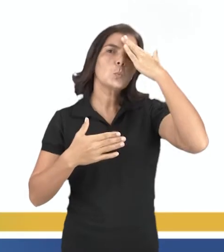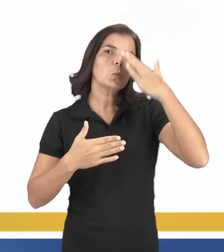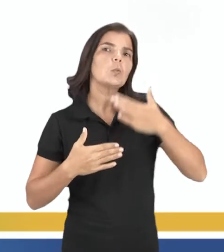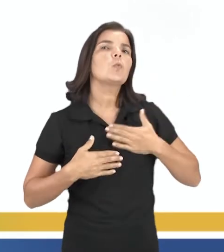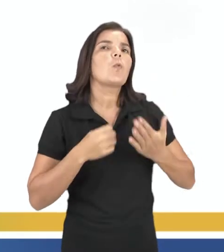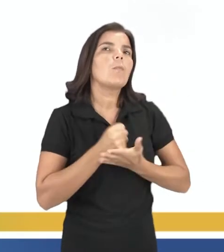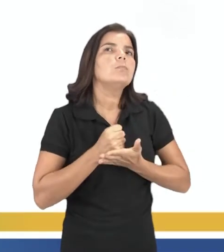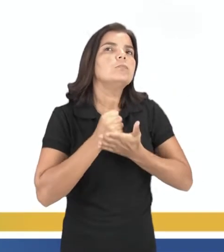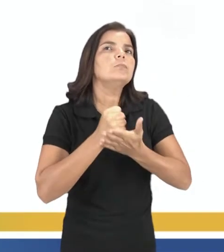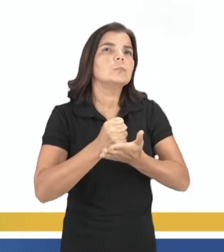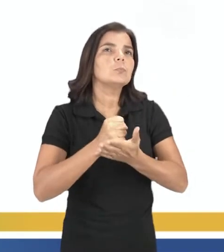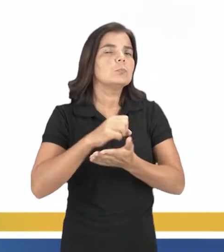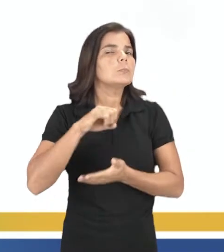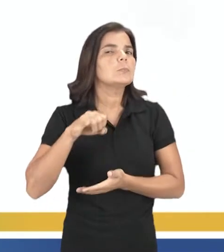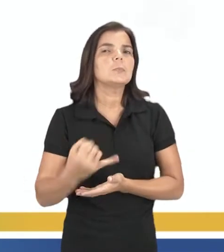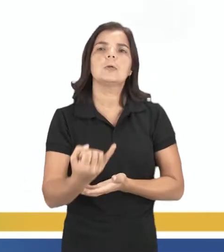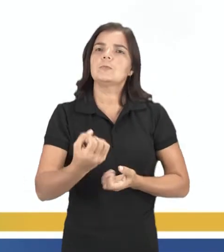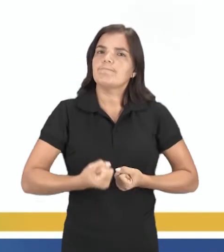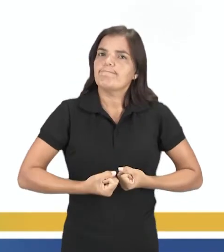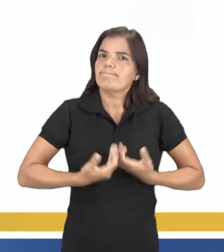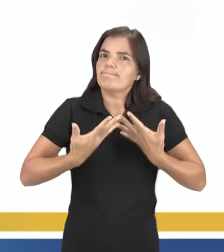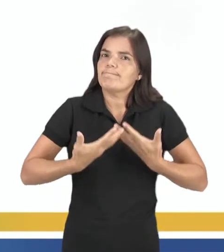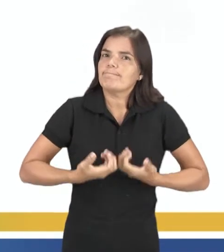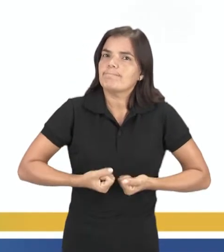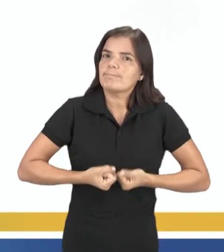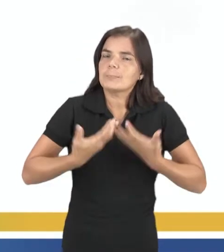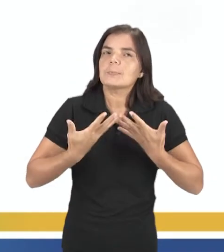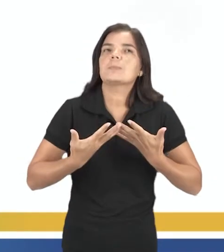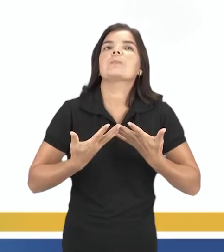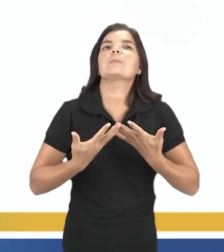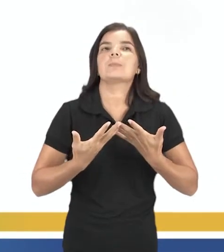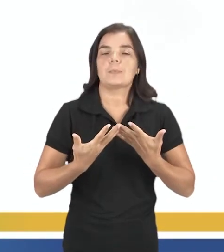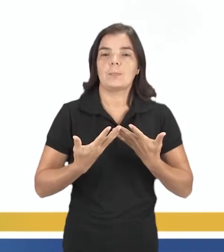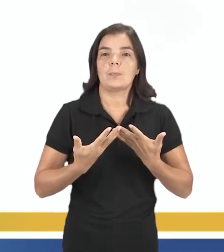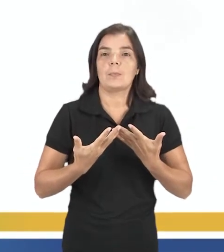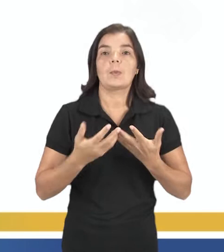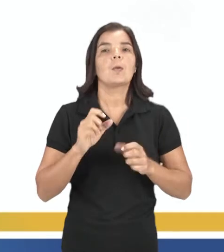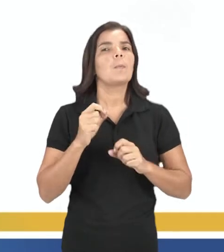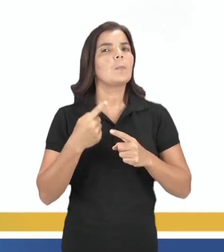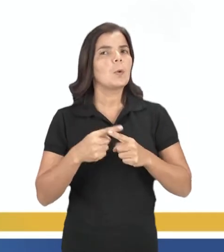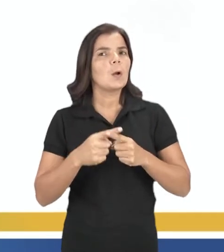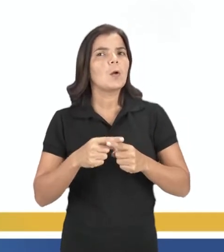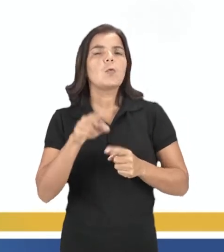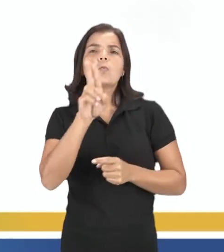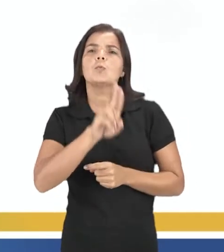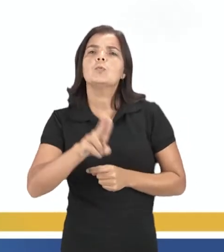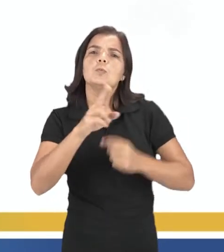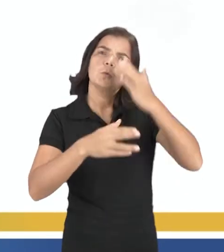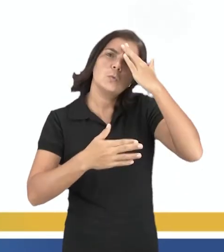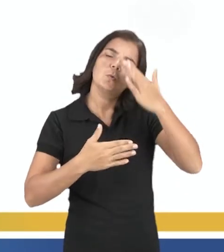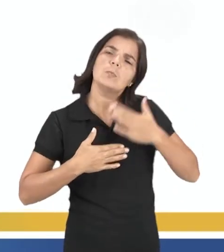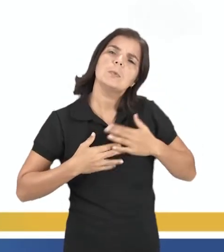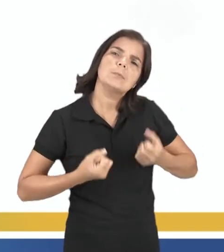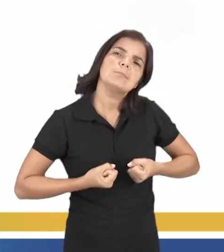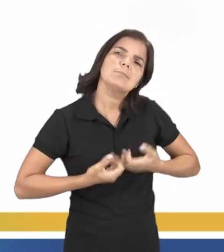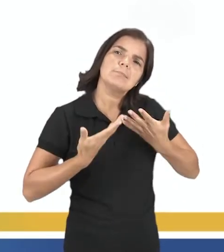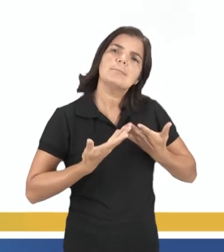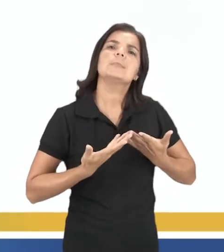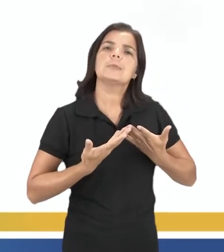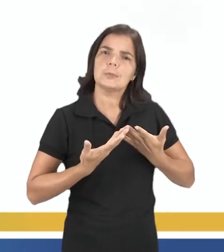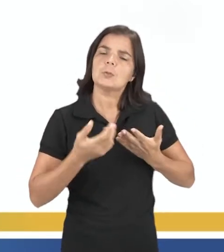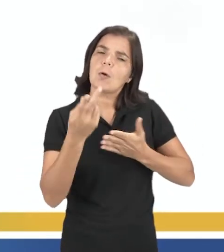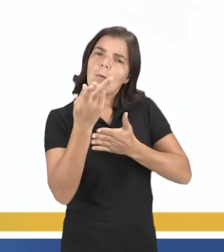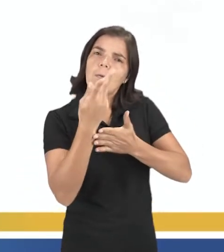corpo um suporte privilegiado de expressão. Usar o corpo como expressão